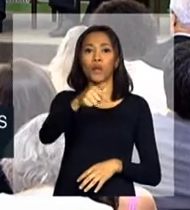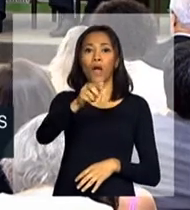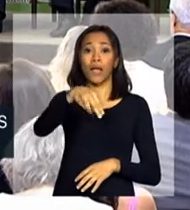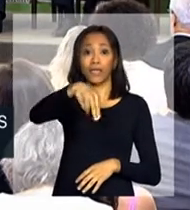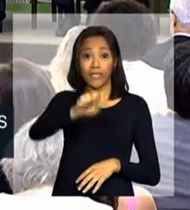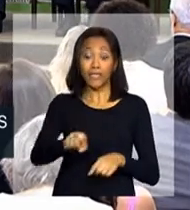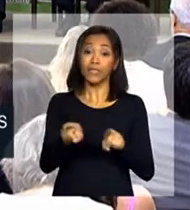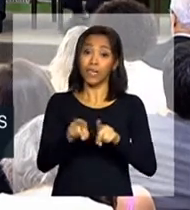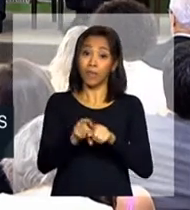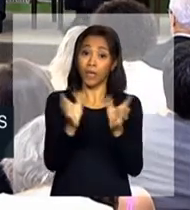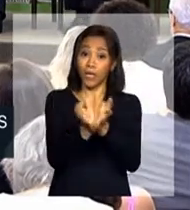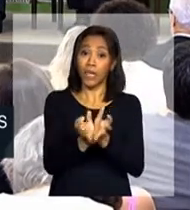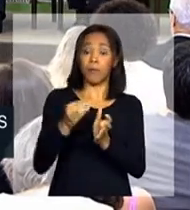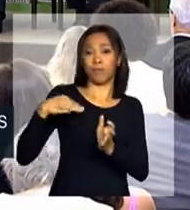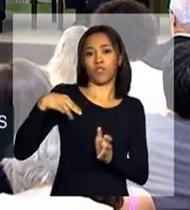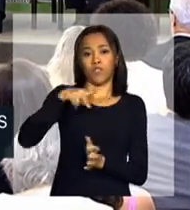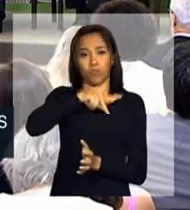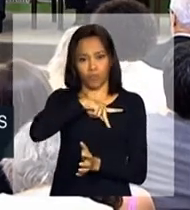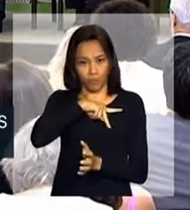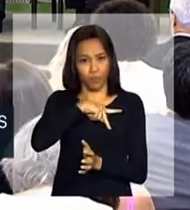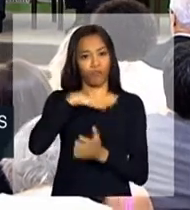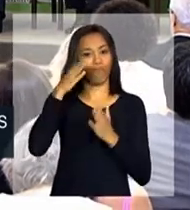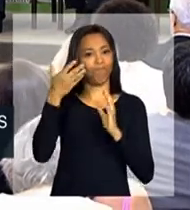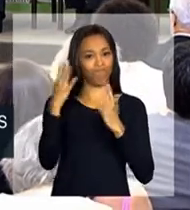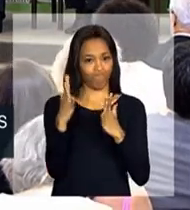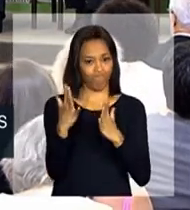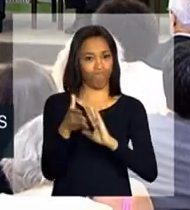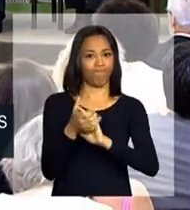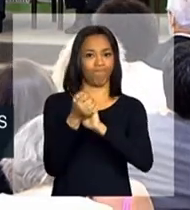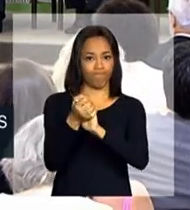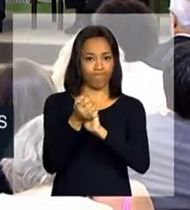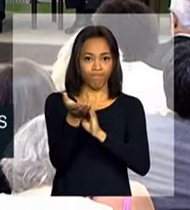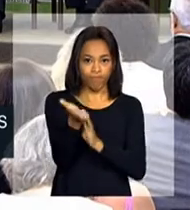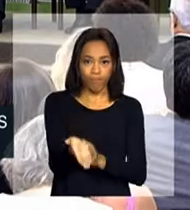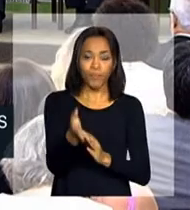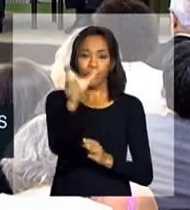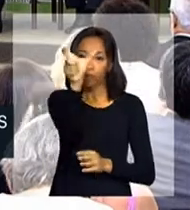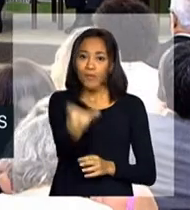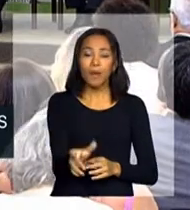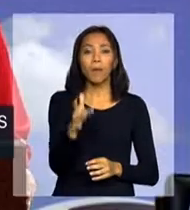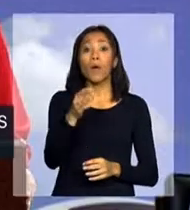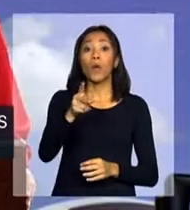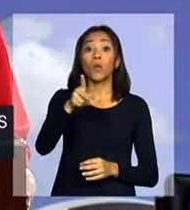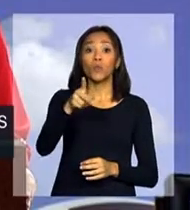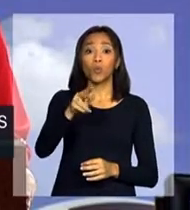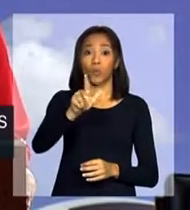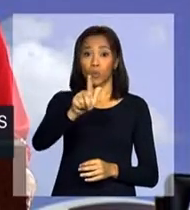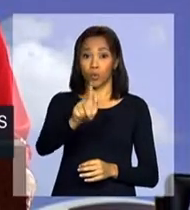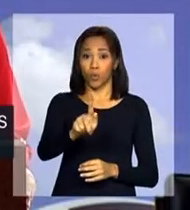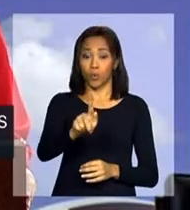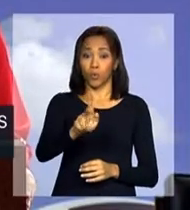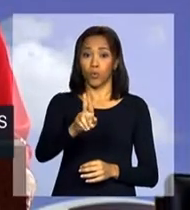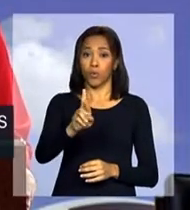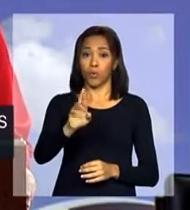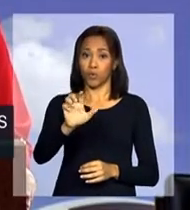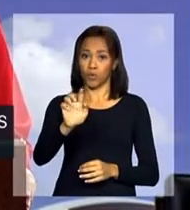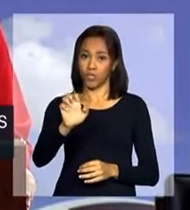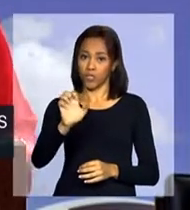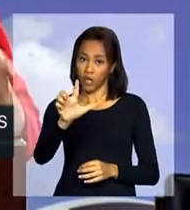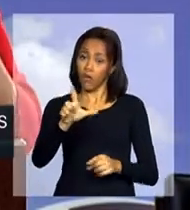Ministério Público, na pessoa do procurador Gurgel, e saúdo